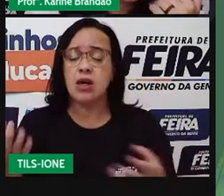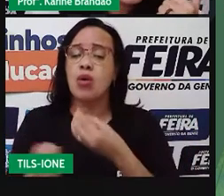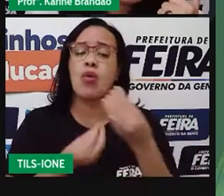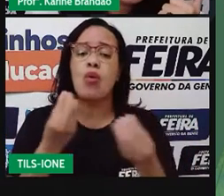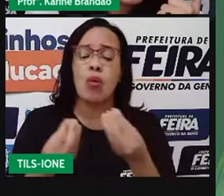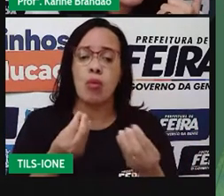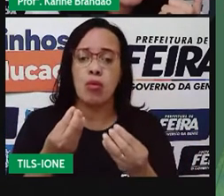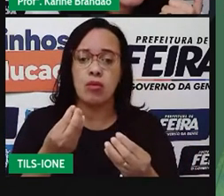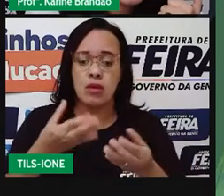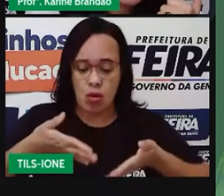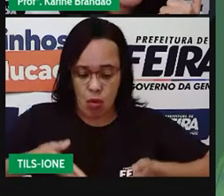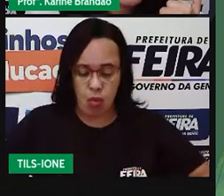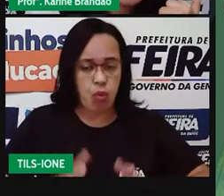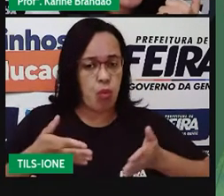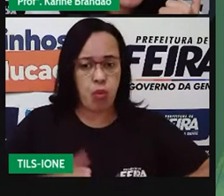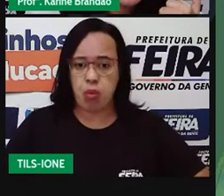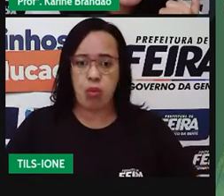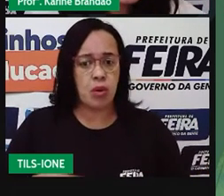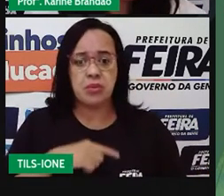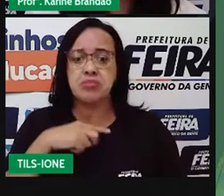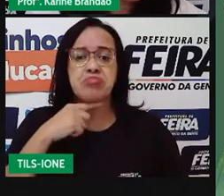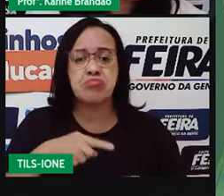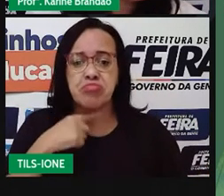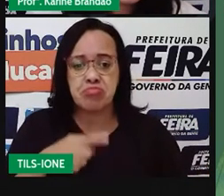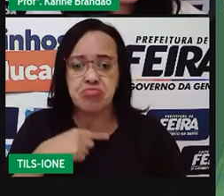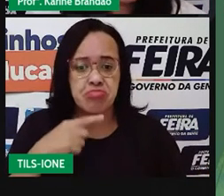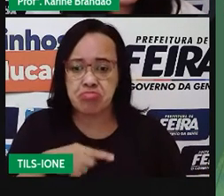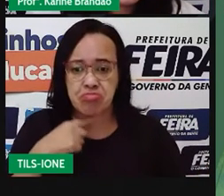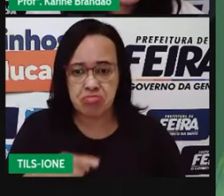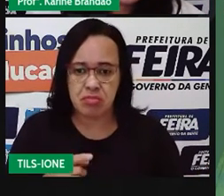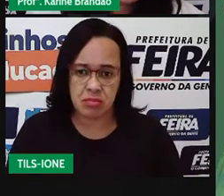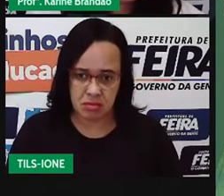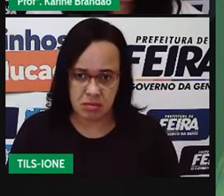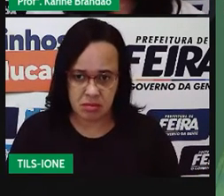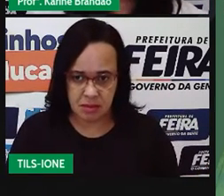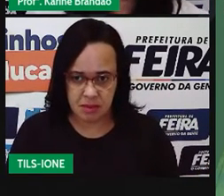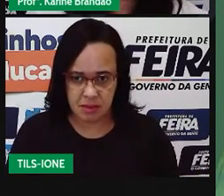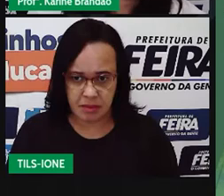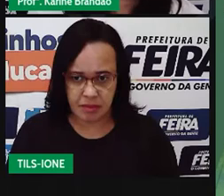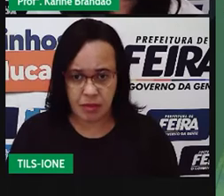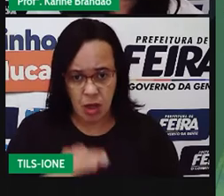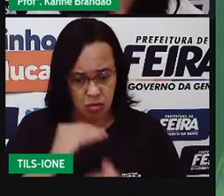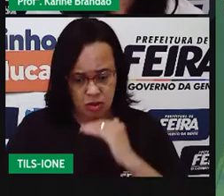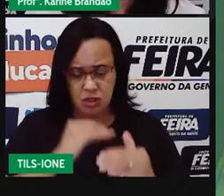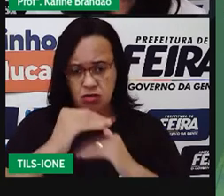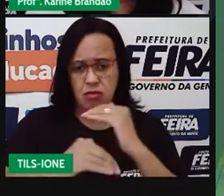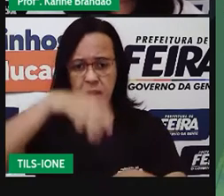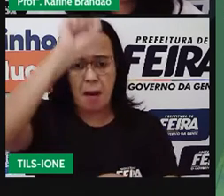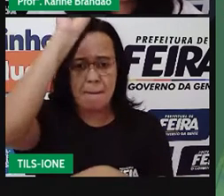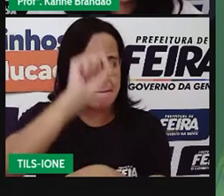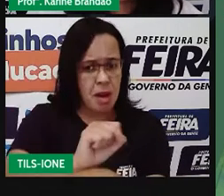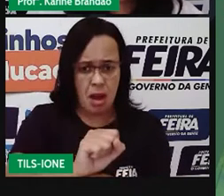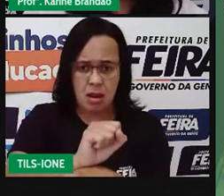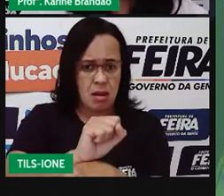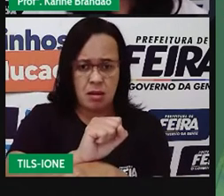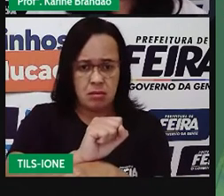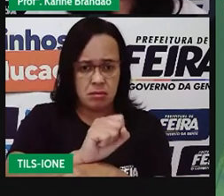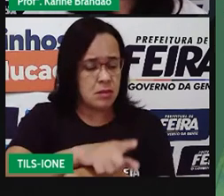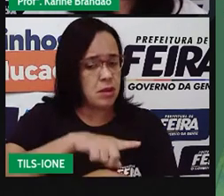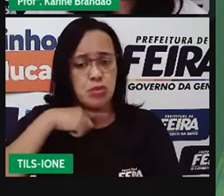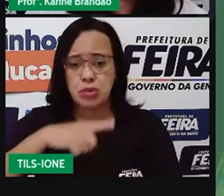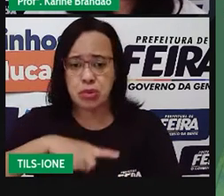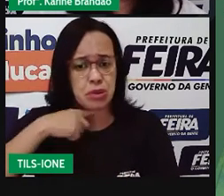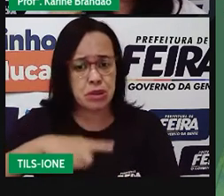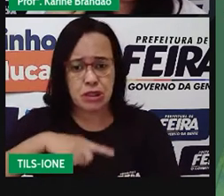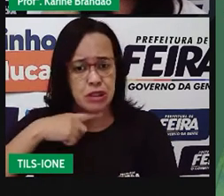uma alimentação desse ser vivo que morreu. E o amensalismo, não. É um tipo, vamos dizer assim, de competição em